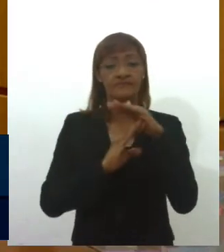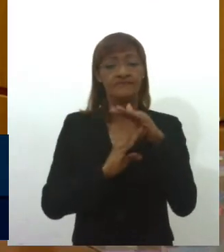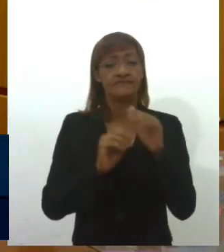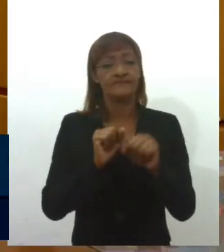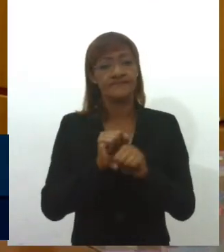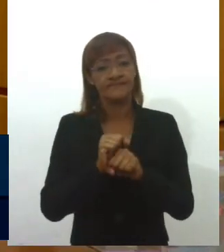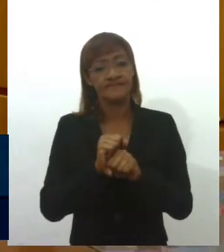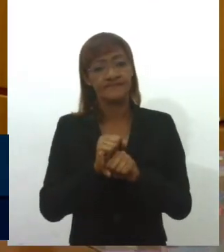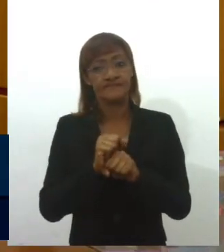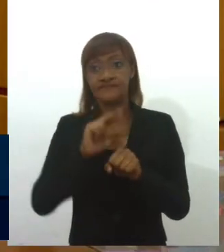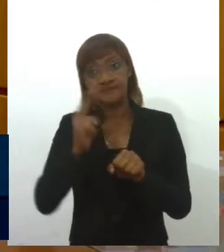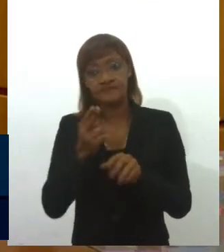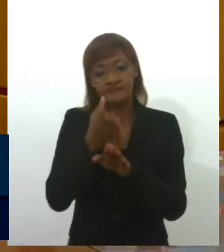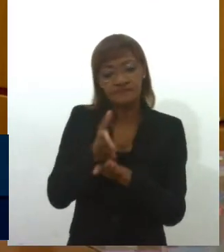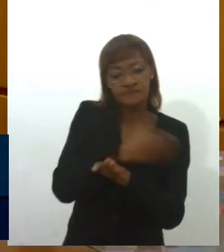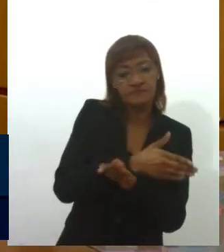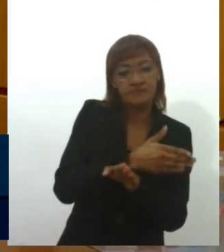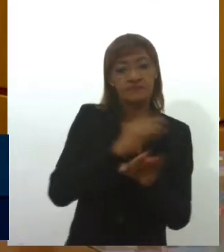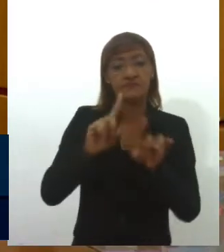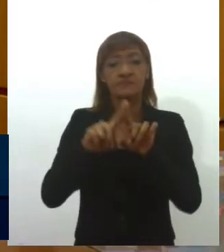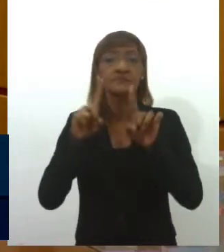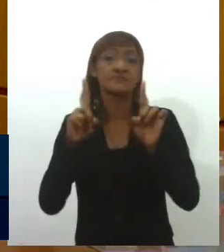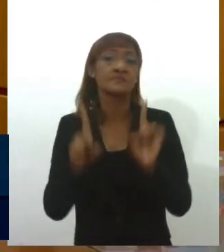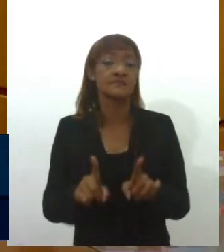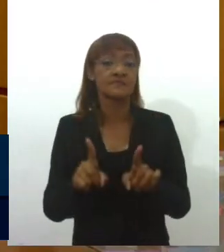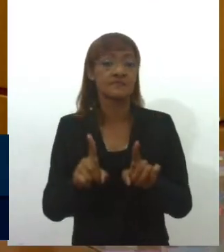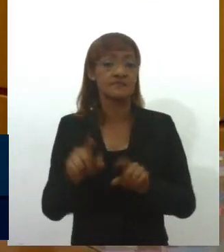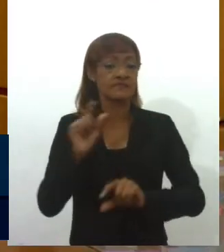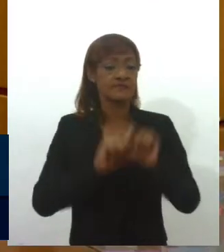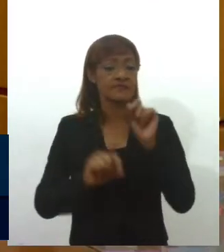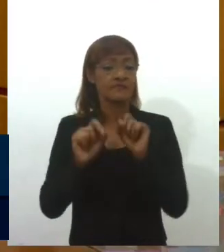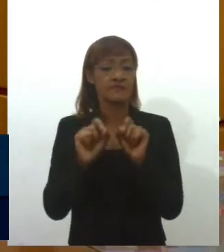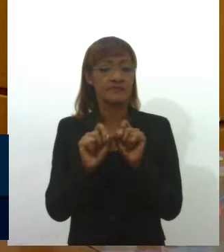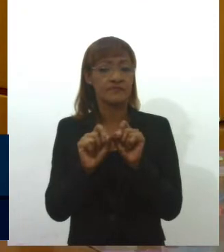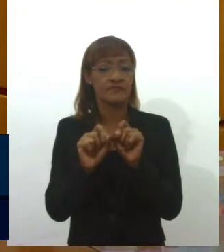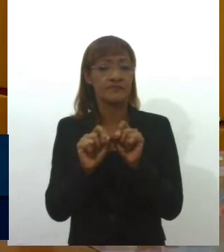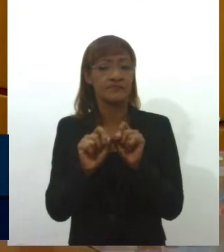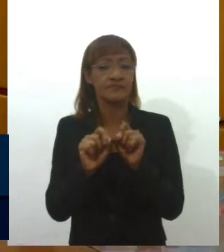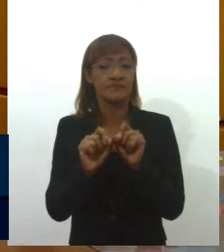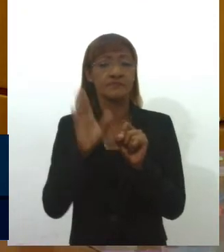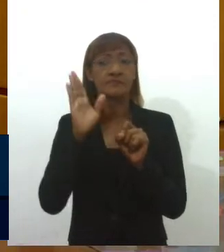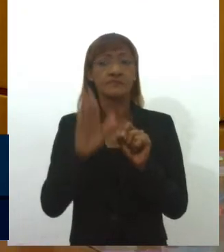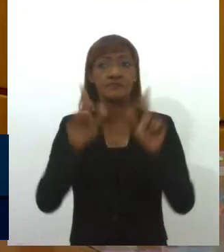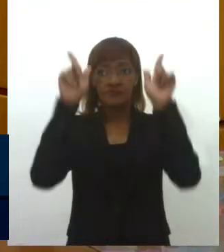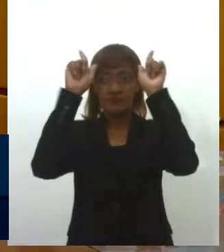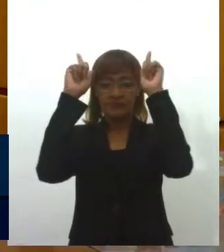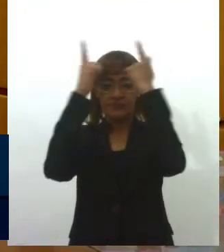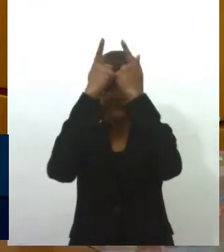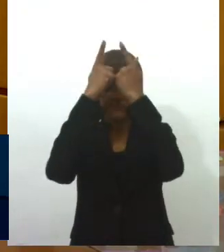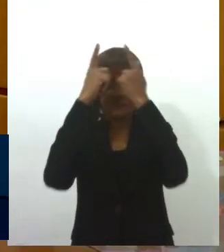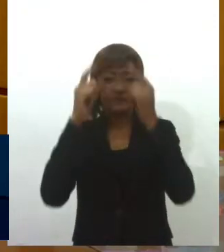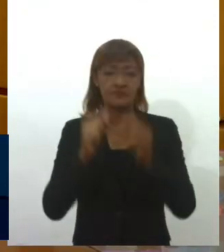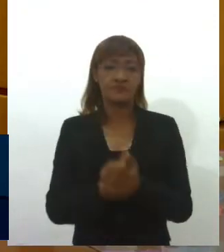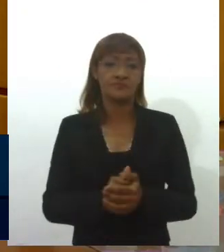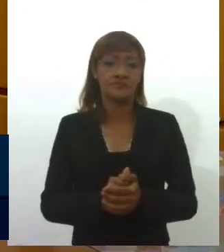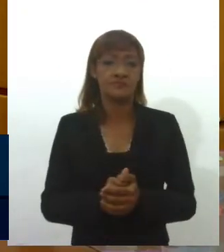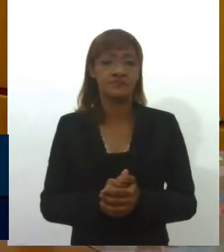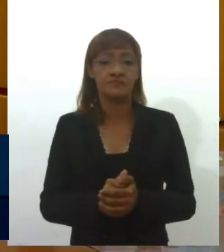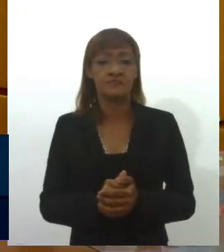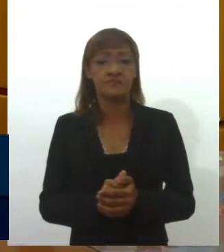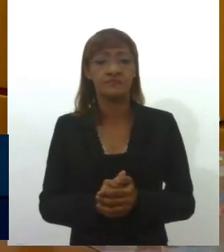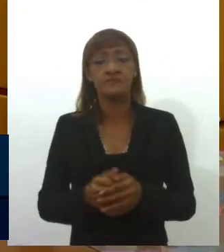pensada e praticada lá entre os gregos na antiguidade. E já lá,